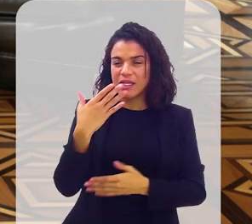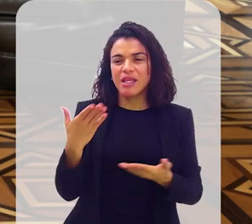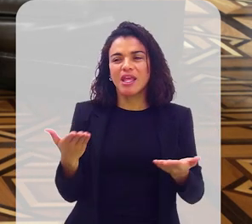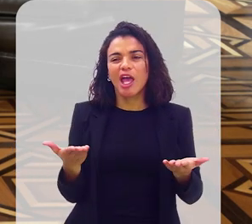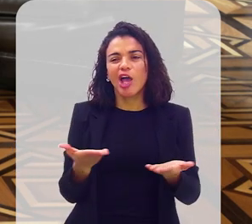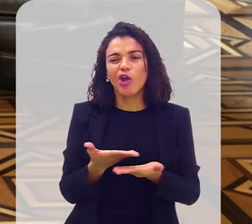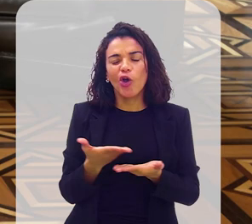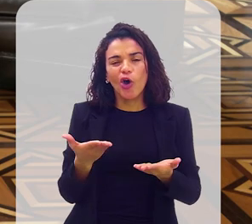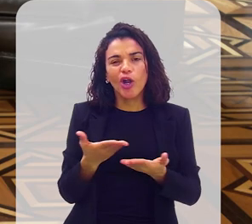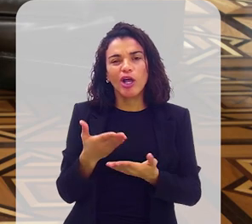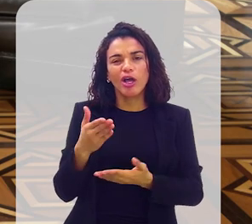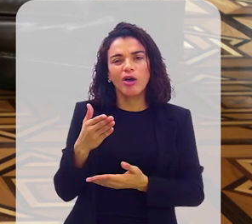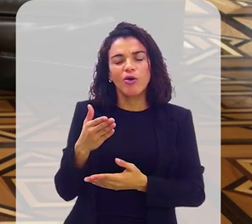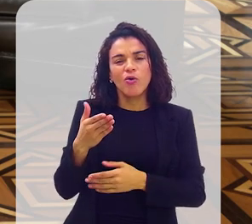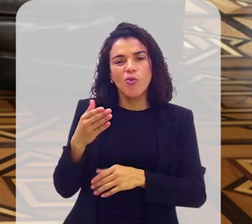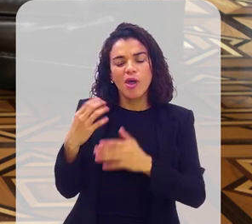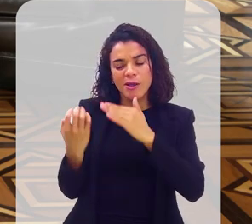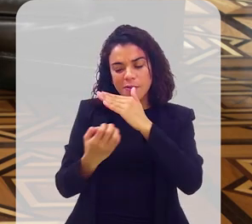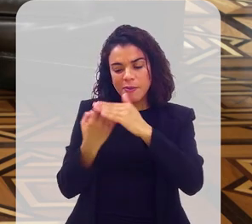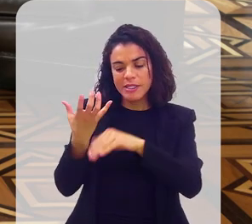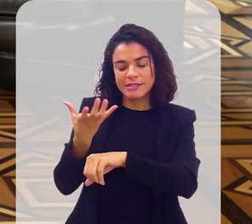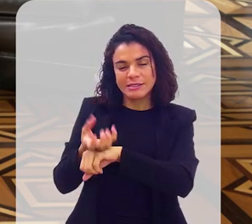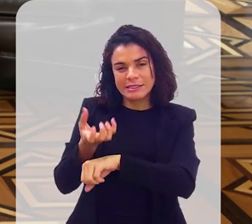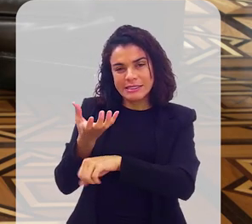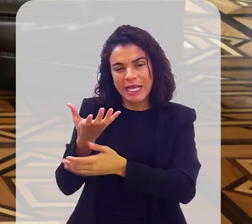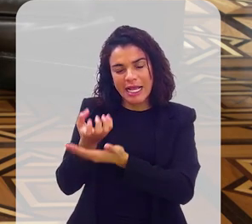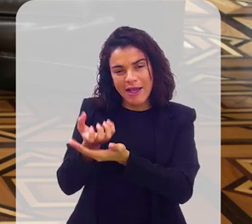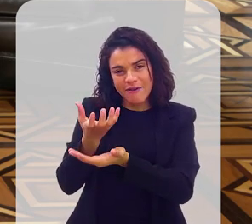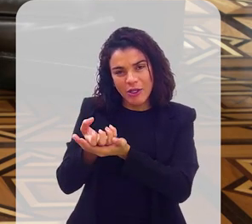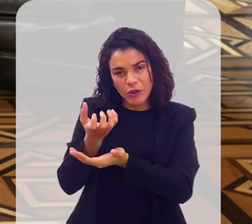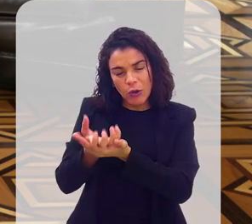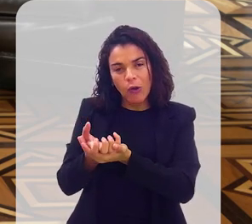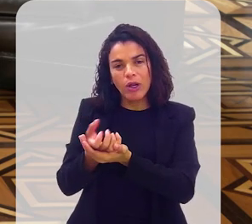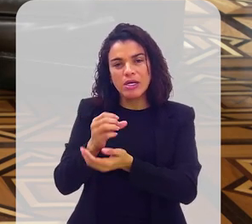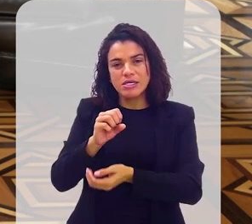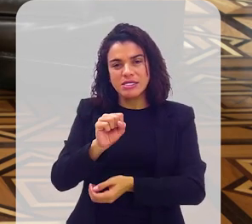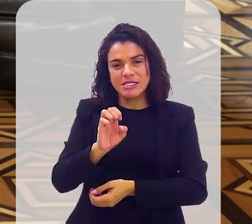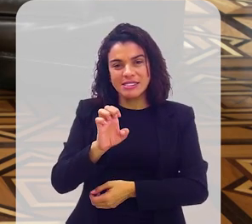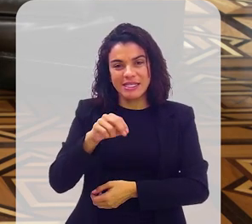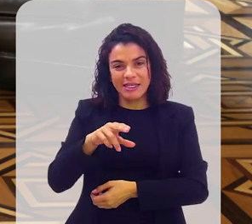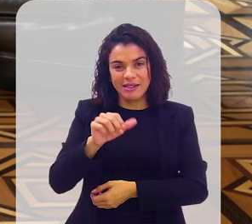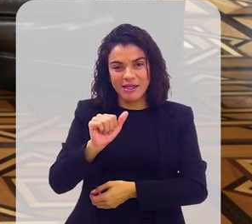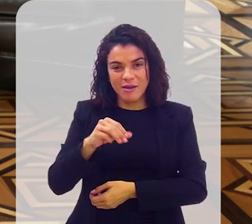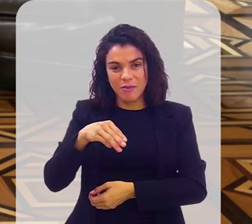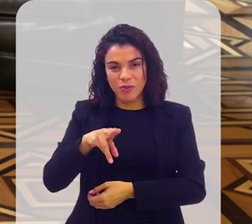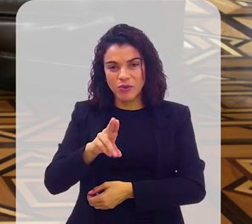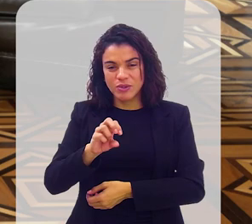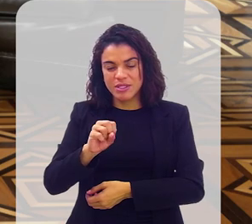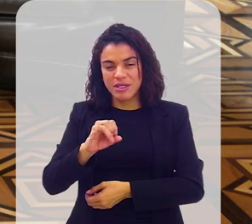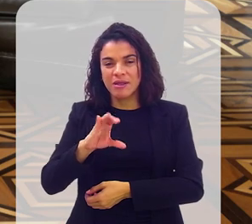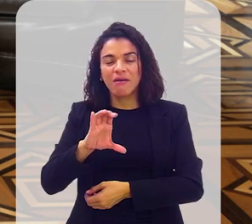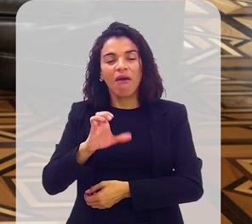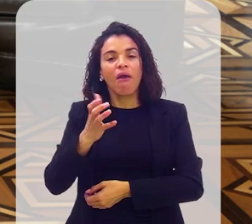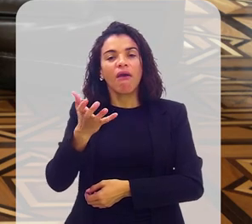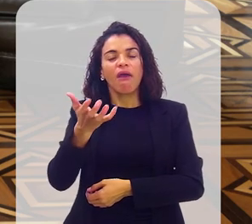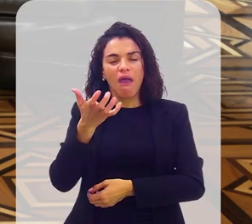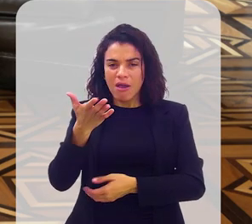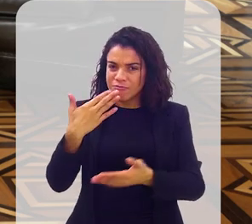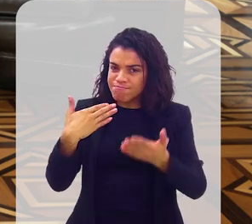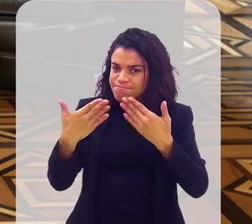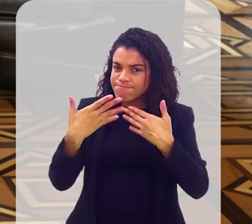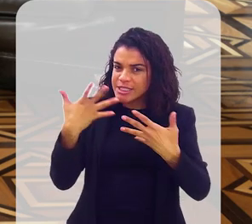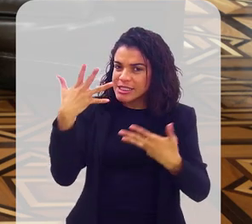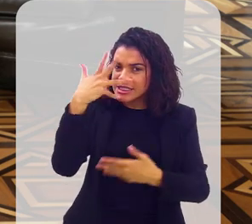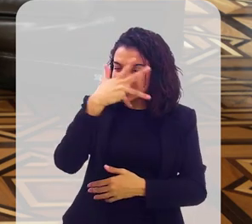agora uma gravadora com uma Sena Music querendo que você está nessa conversa linda